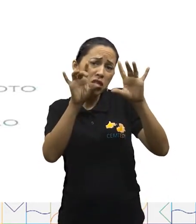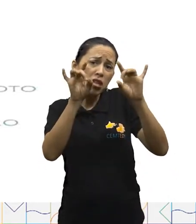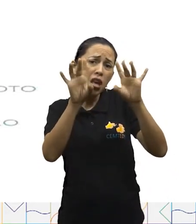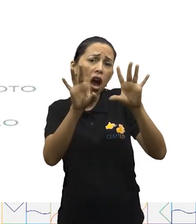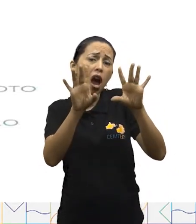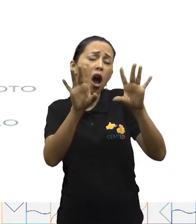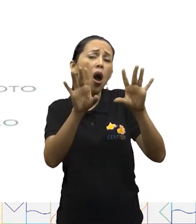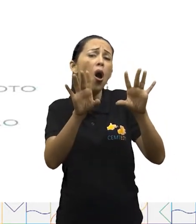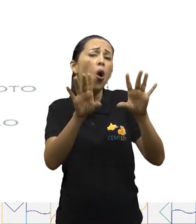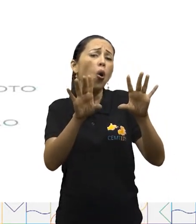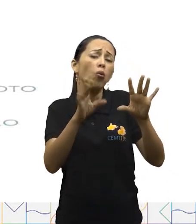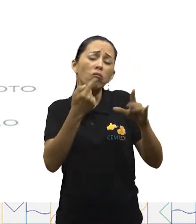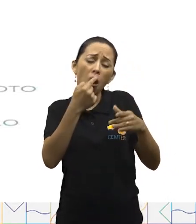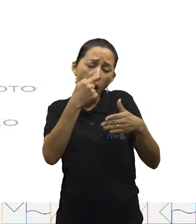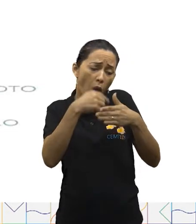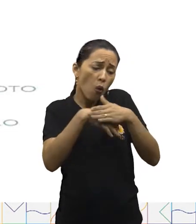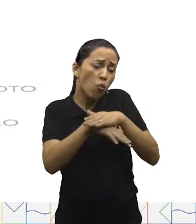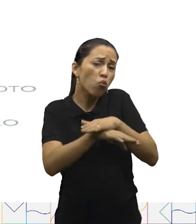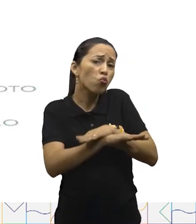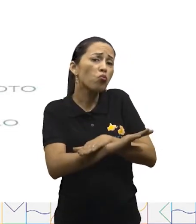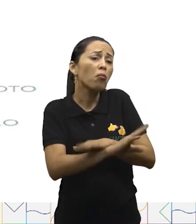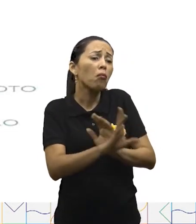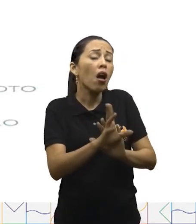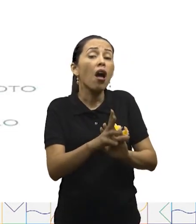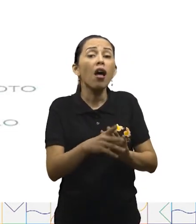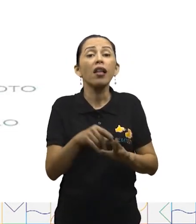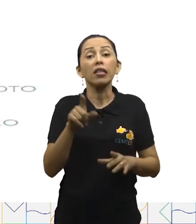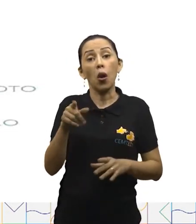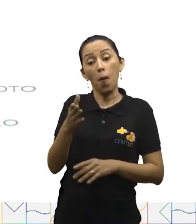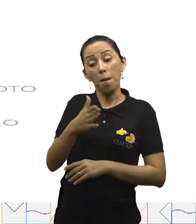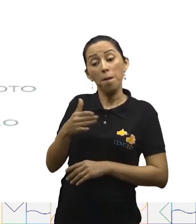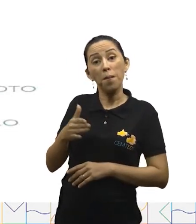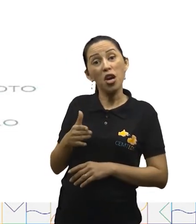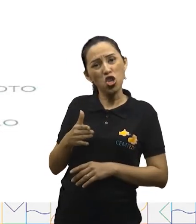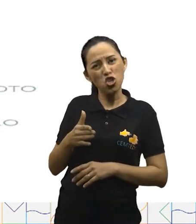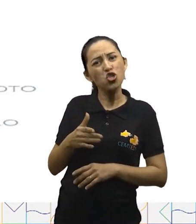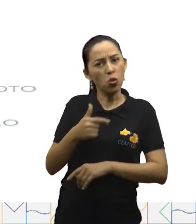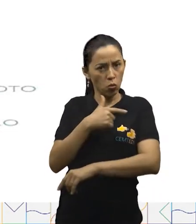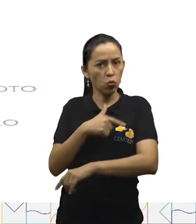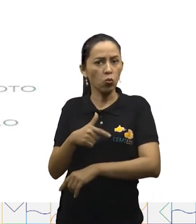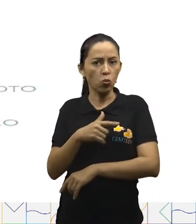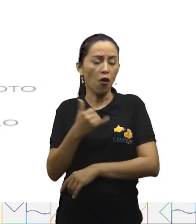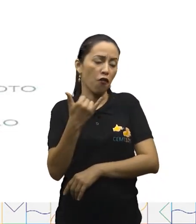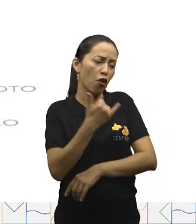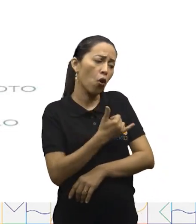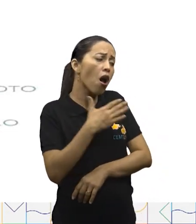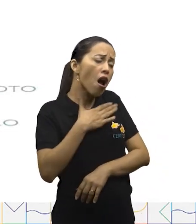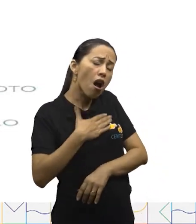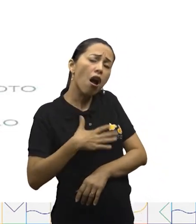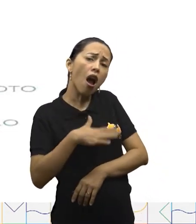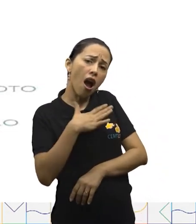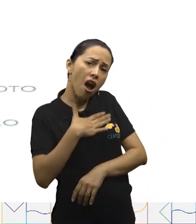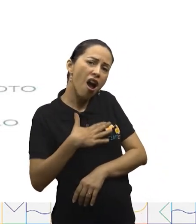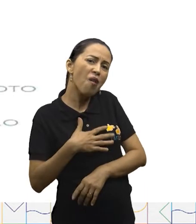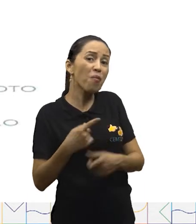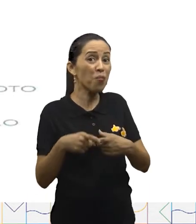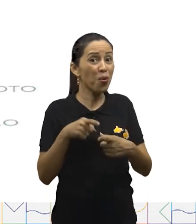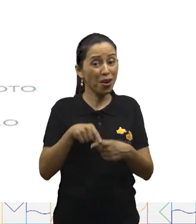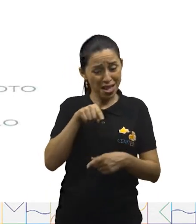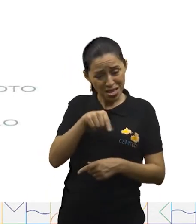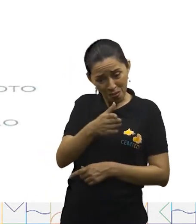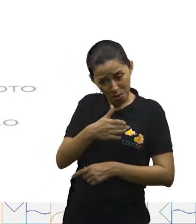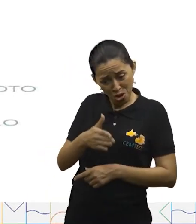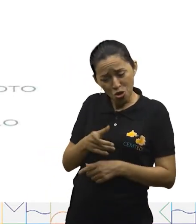Ostra, não se afrinja não. Disse Peixoto que, apesar de pequenino, era